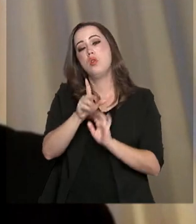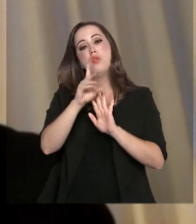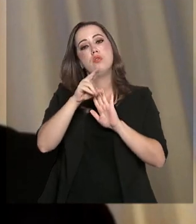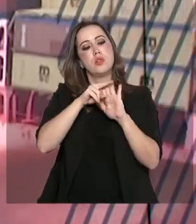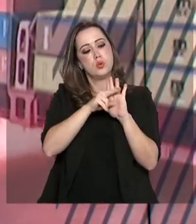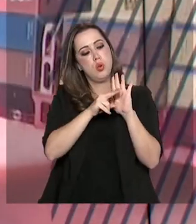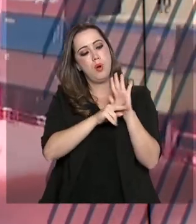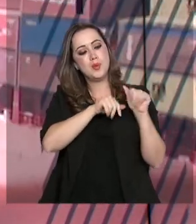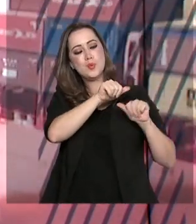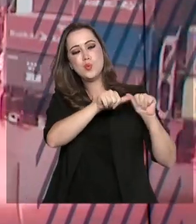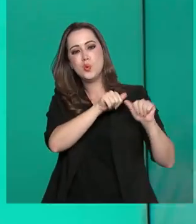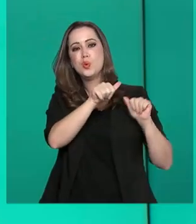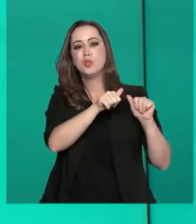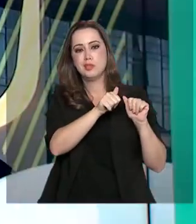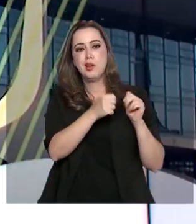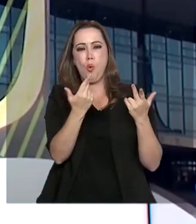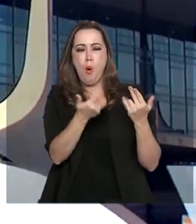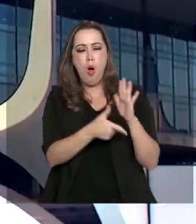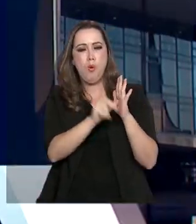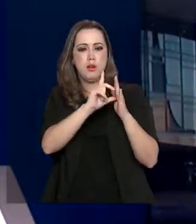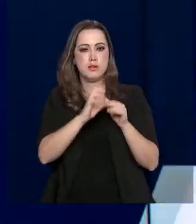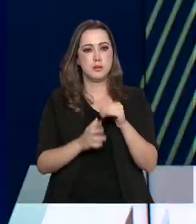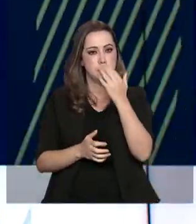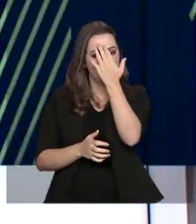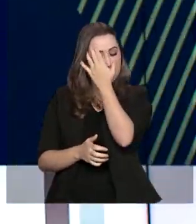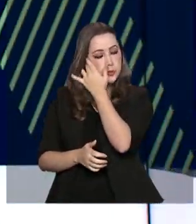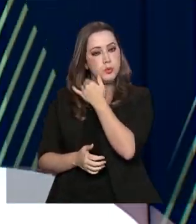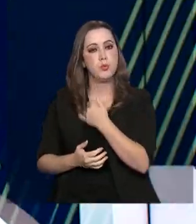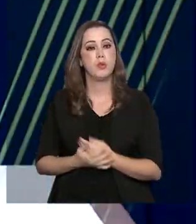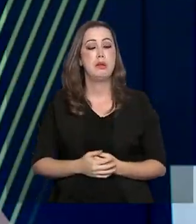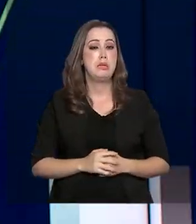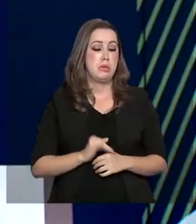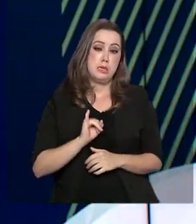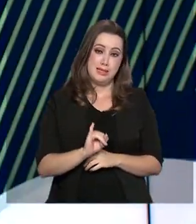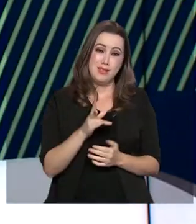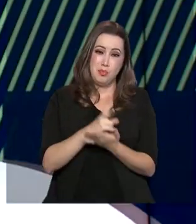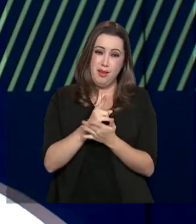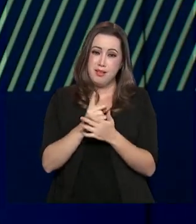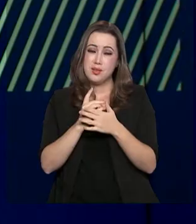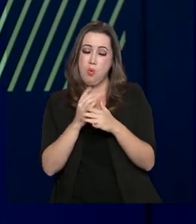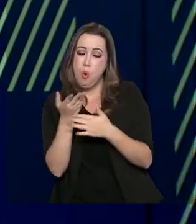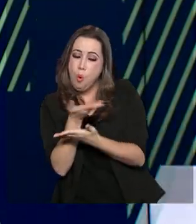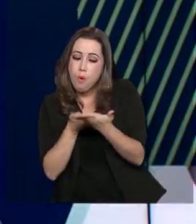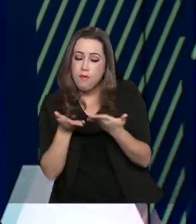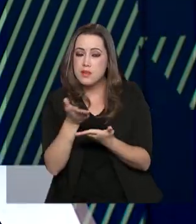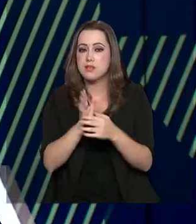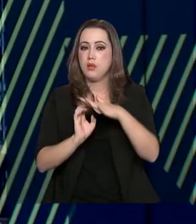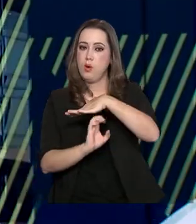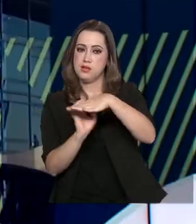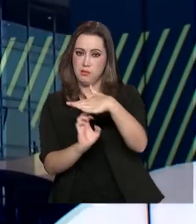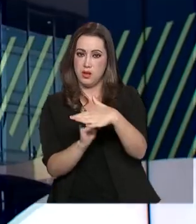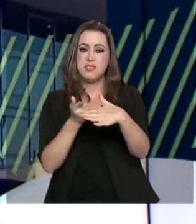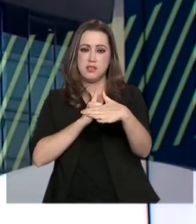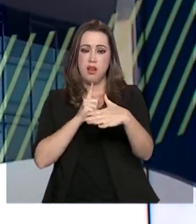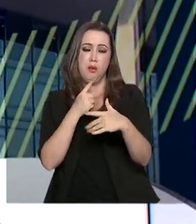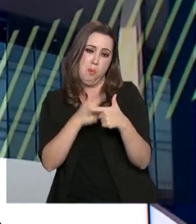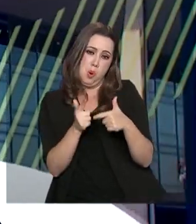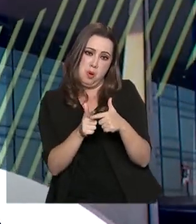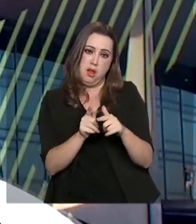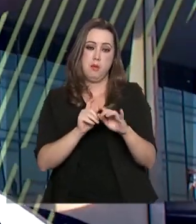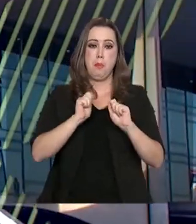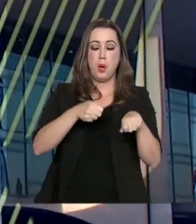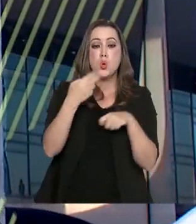antes. Se depois de procurar a empresa aérea o passageiro ainda tiver algum problema, ele poderá registrar uma